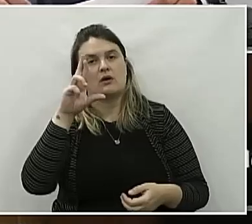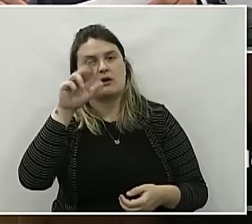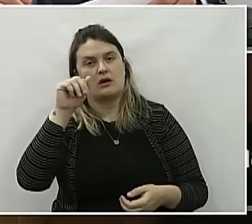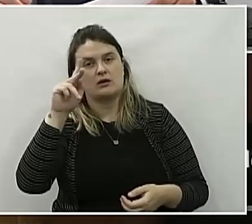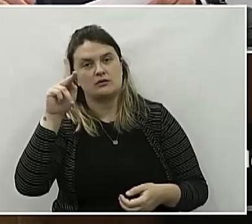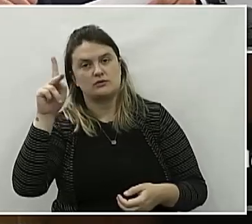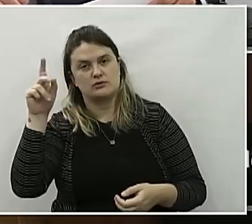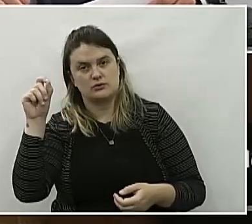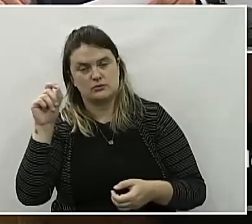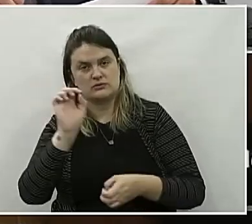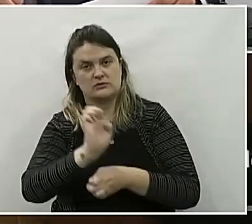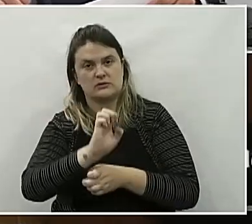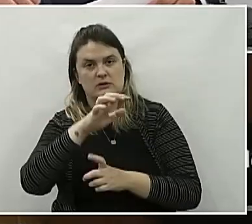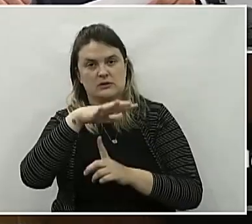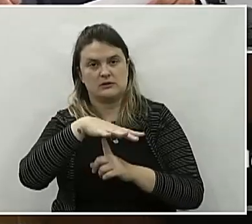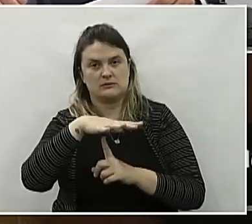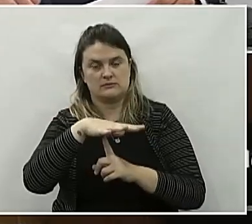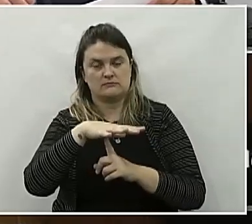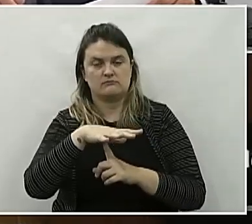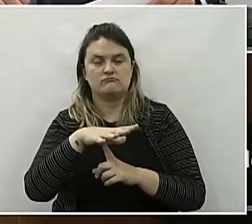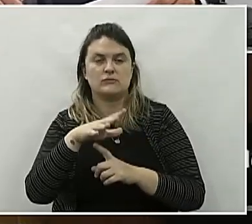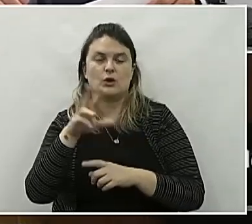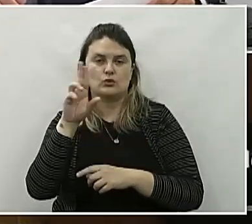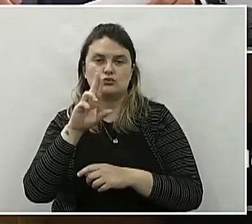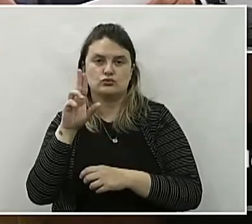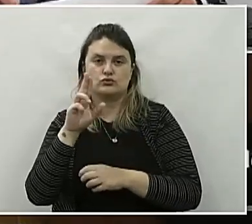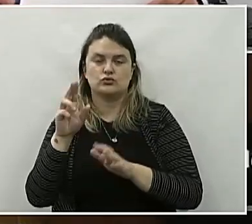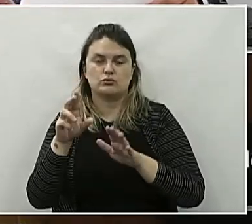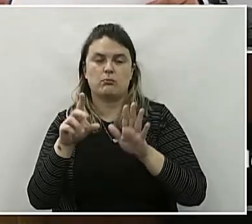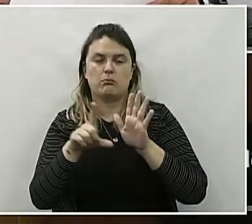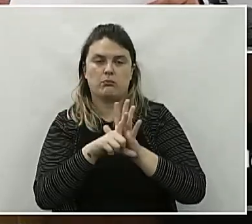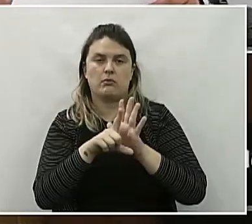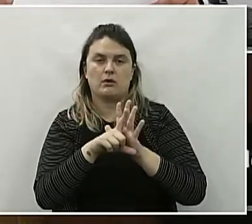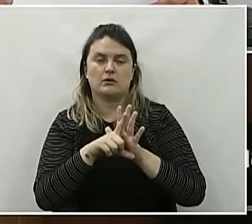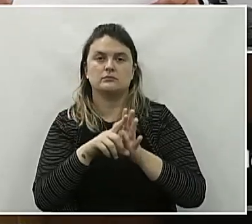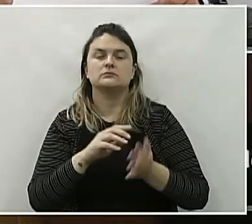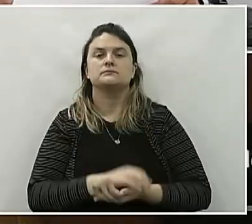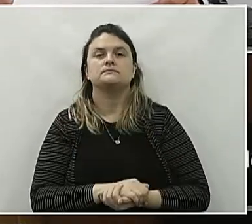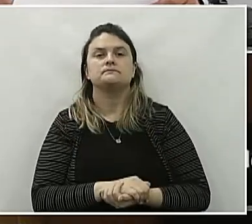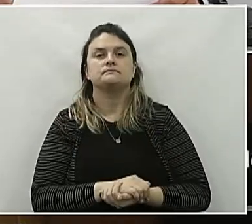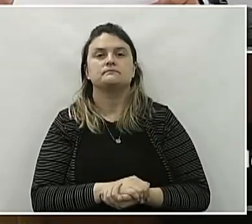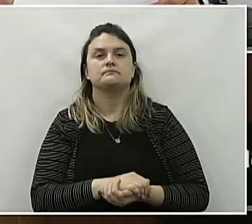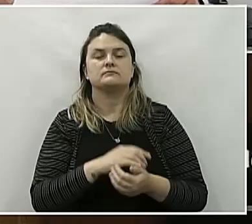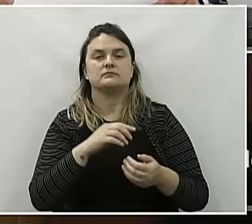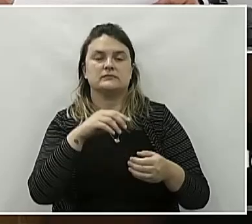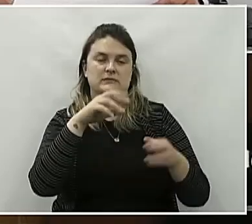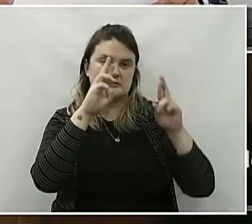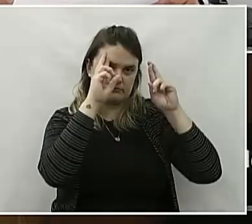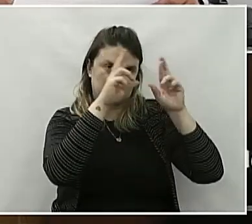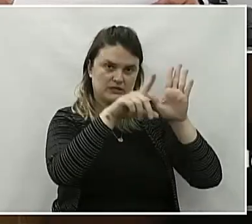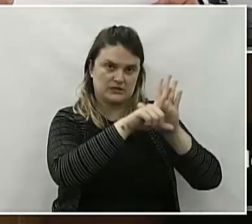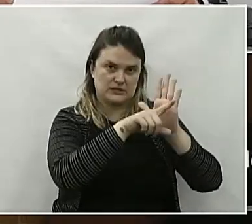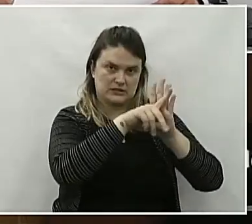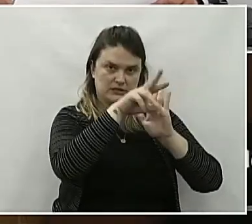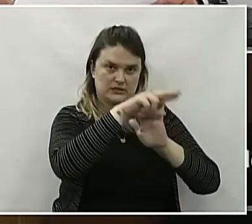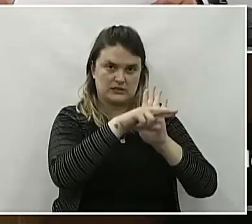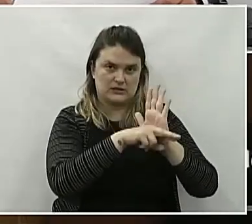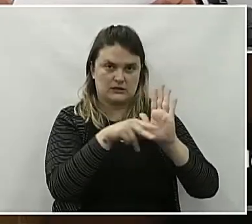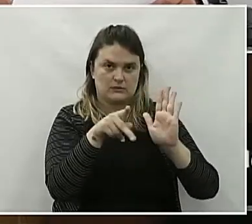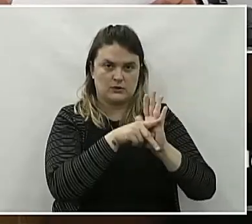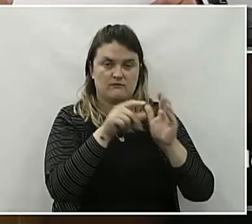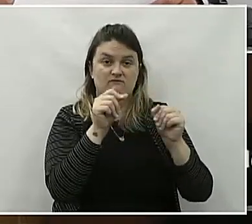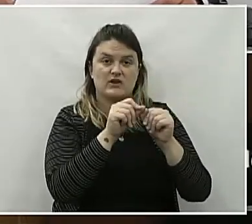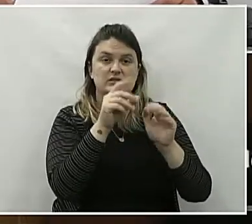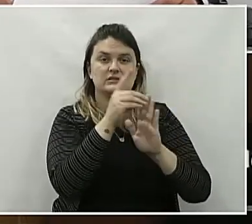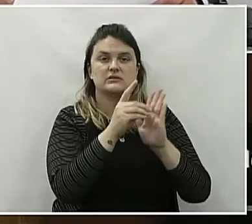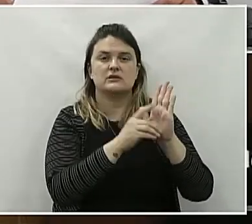de União da Vitória, Estado do Paraná, no uso de suas atribuições legais, prevista na Lei Orgânica Municipal e Regimento Interno, decreta.